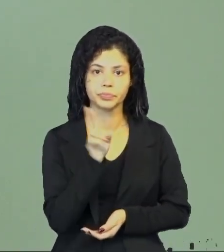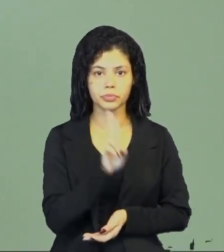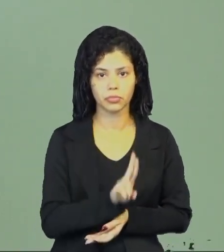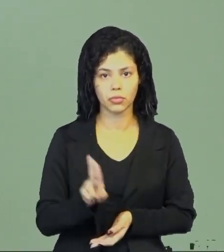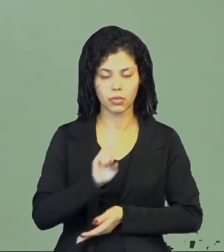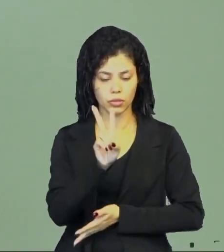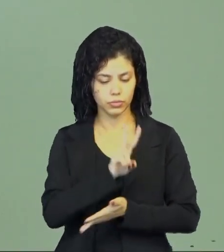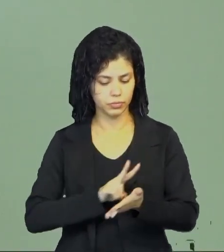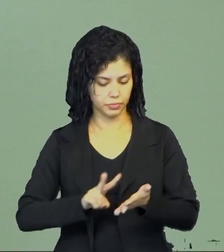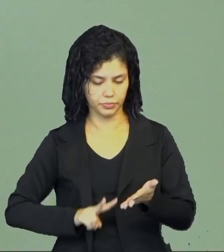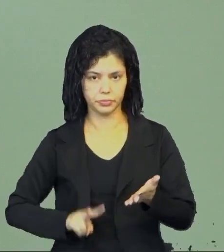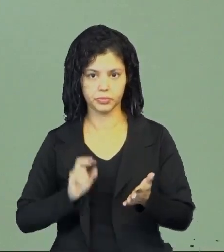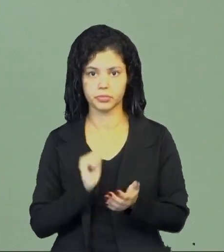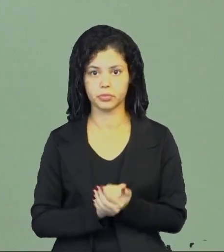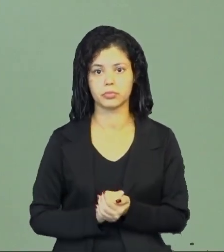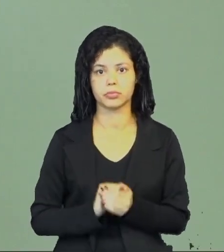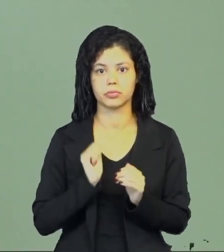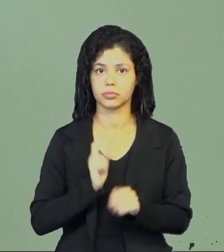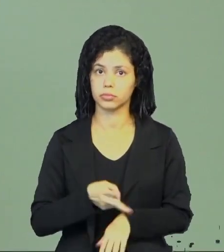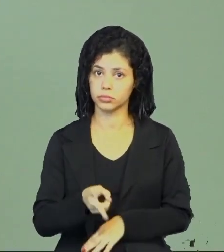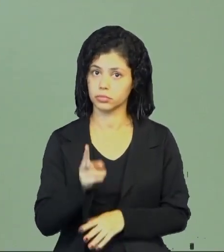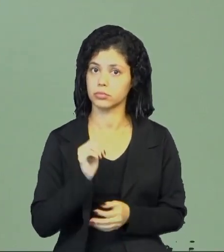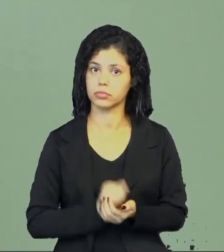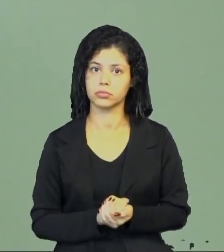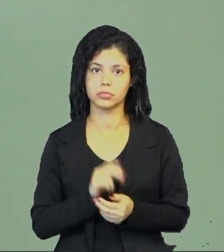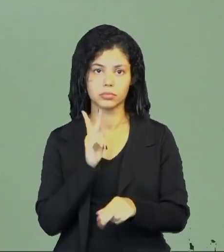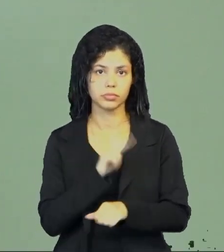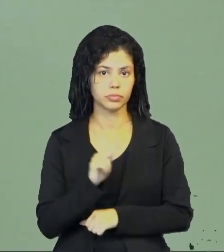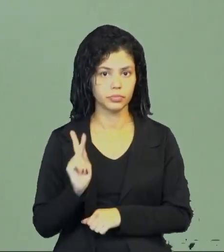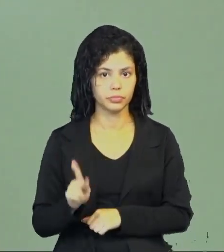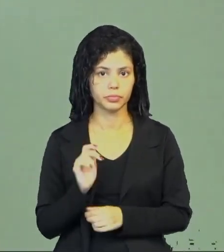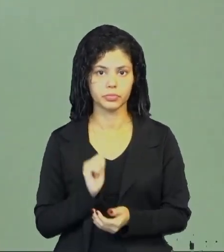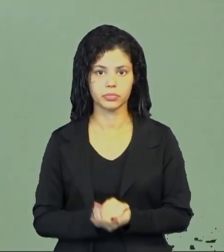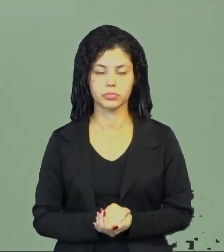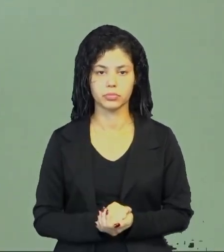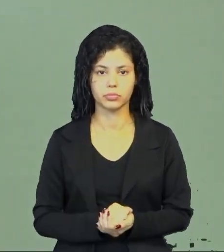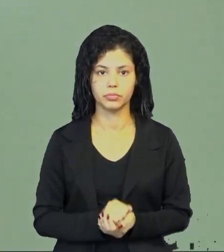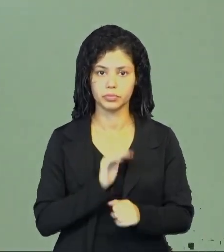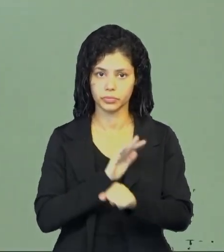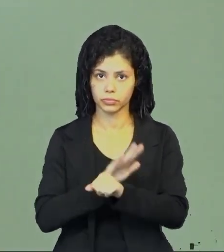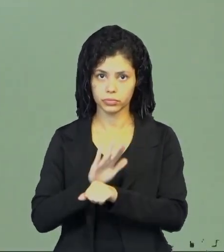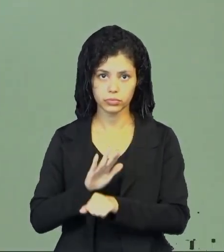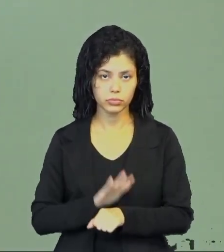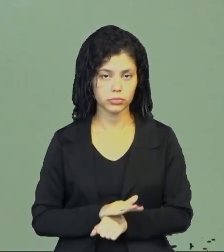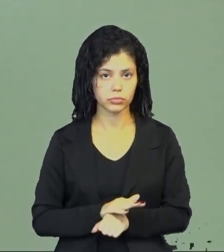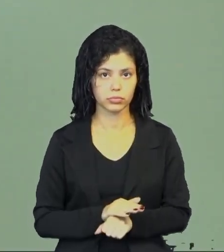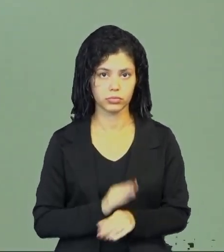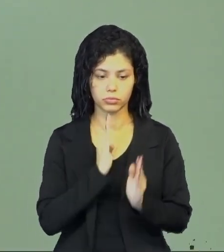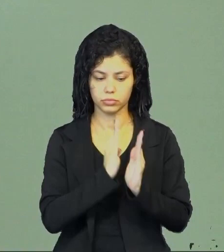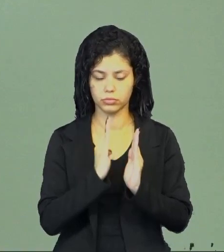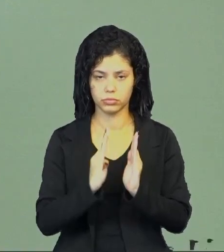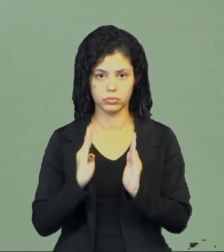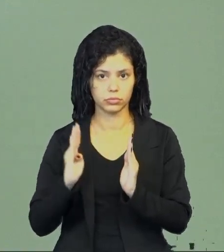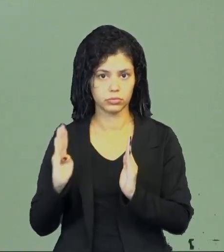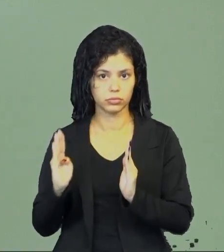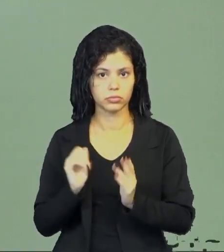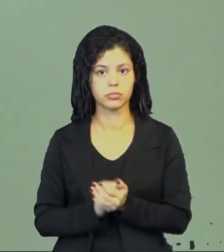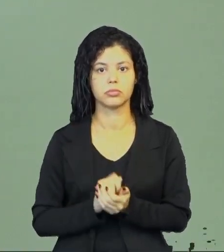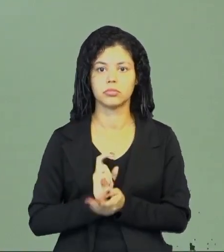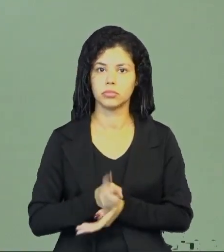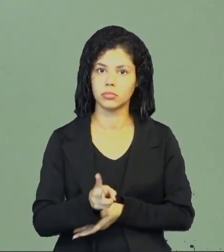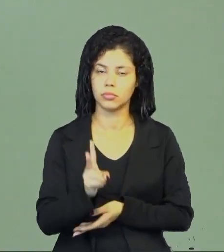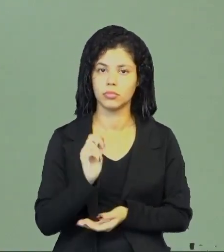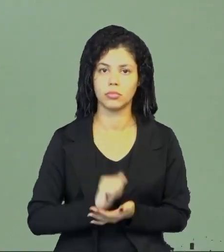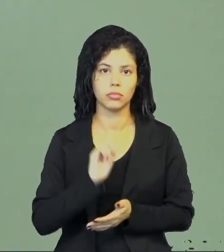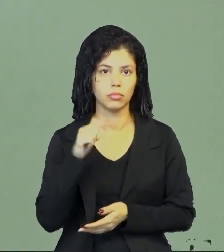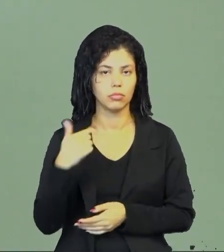né, para a leitura, para as atividades orientadas pelo professor. Então, o professor orientou que o aluno vá à biblioteca fazer uma atividade pertinente à